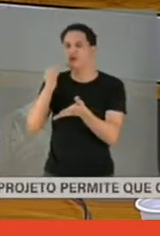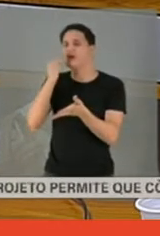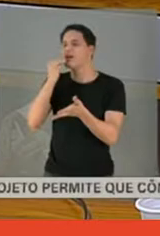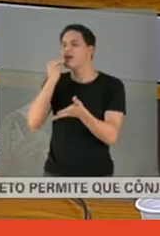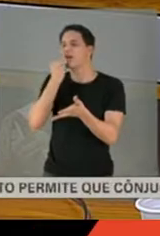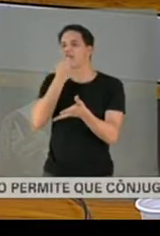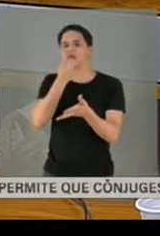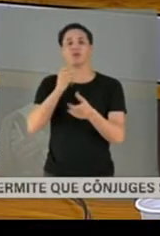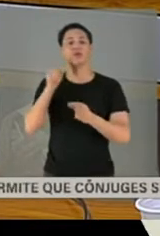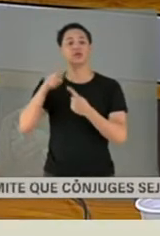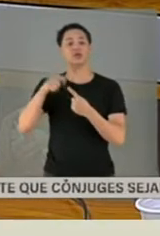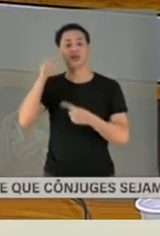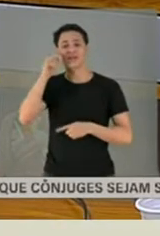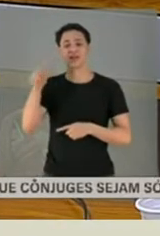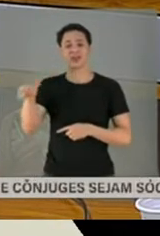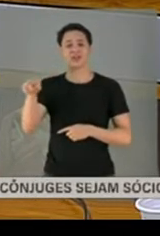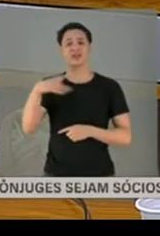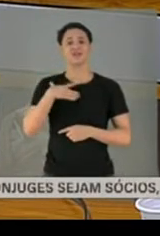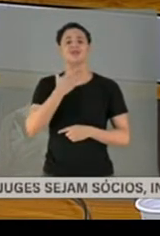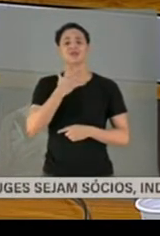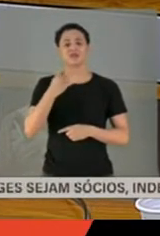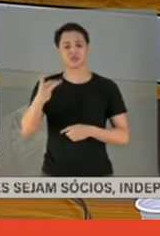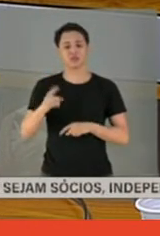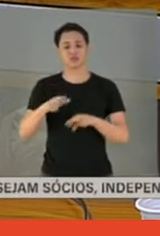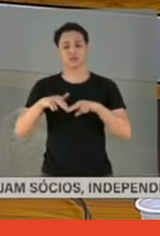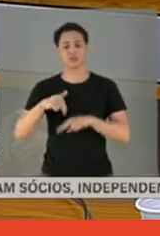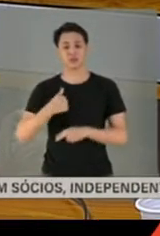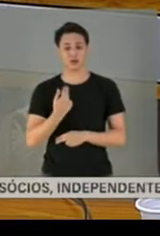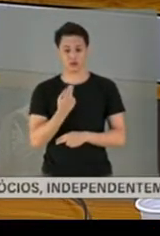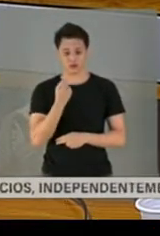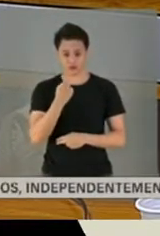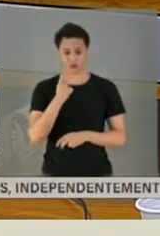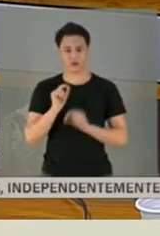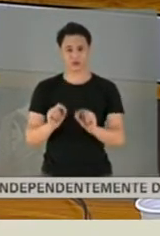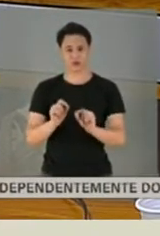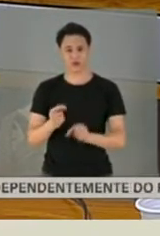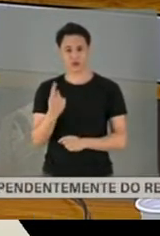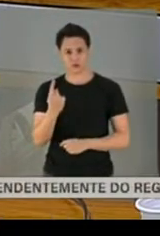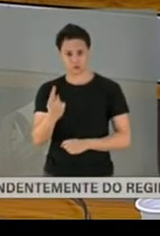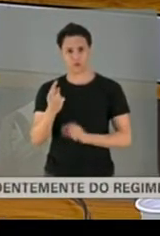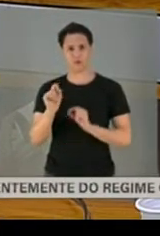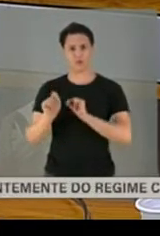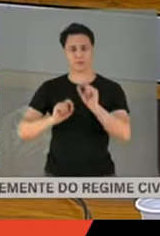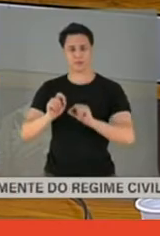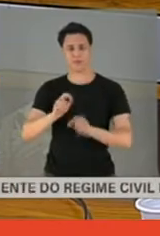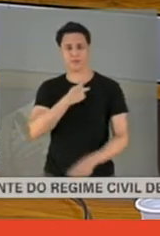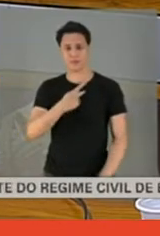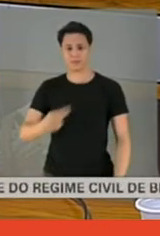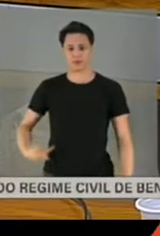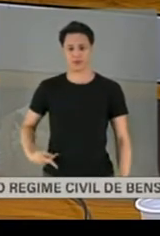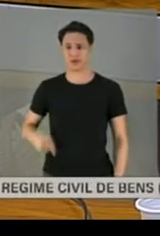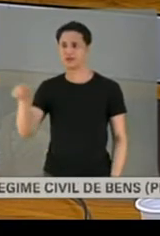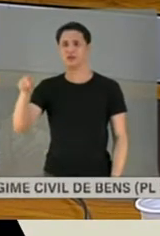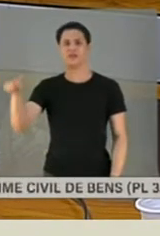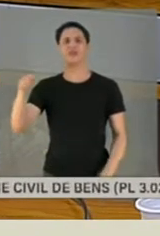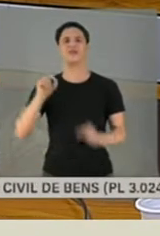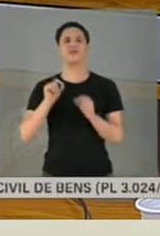falo que quando a gente vê um presidente da República imitando uma pessoa com falta de ar,